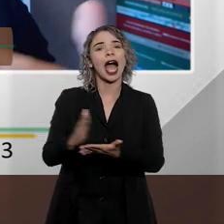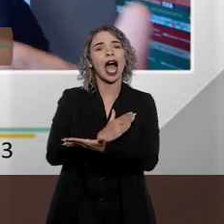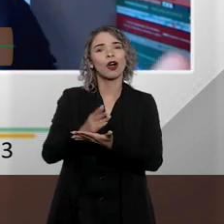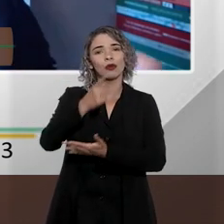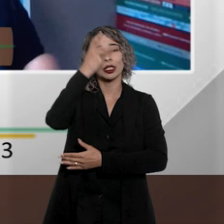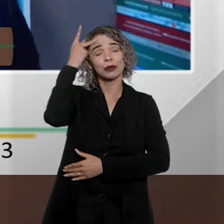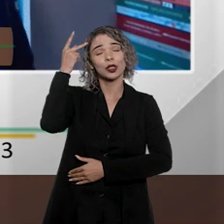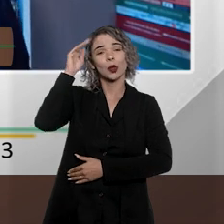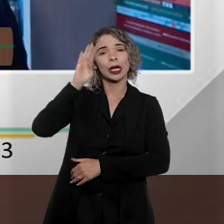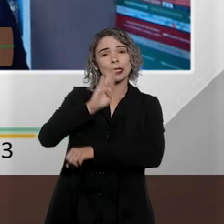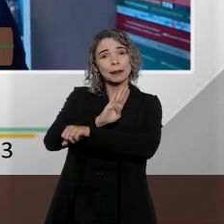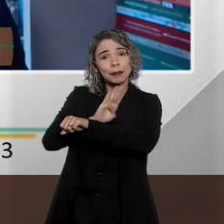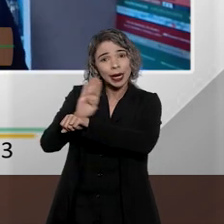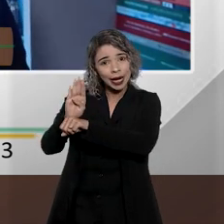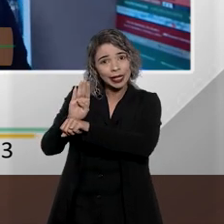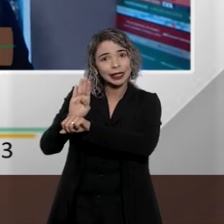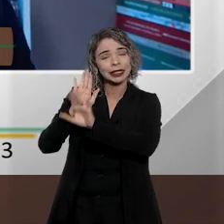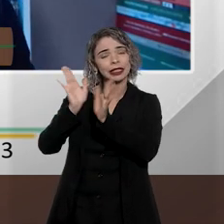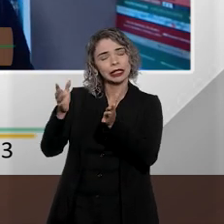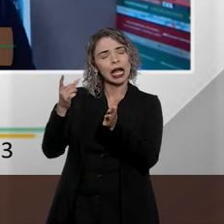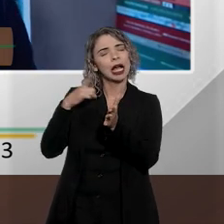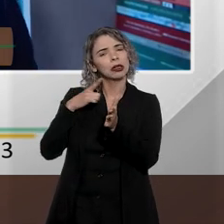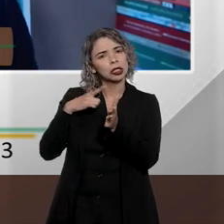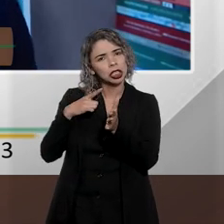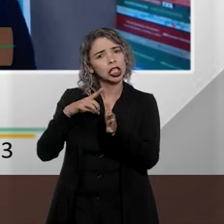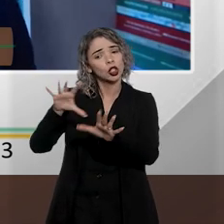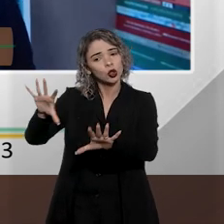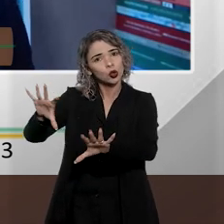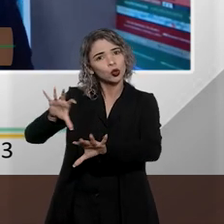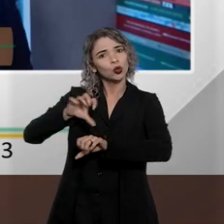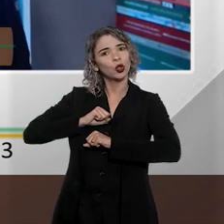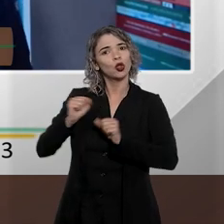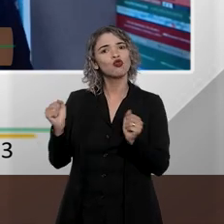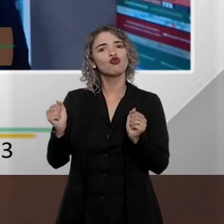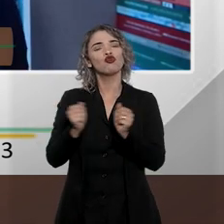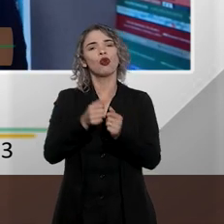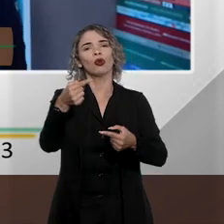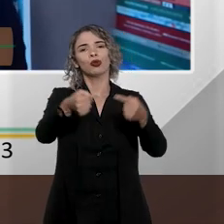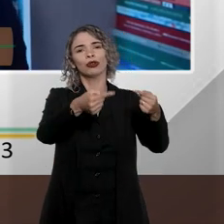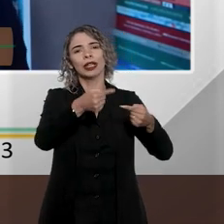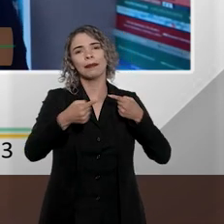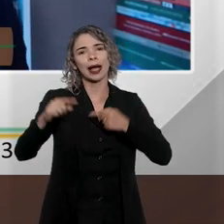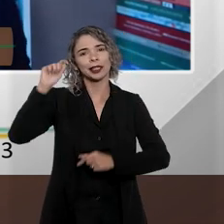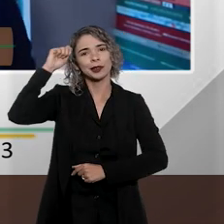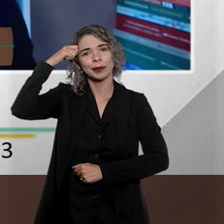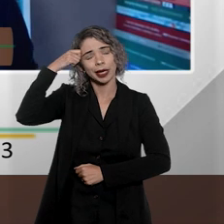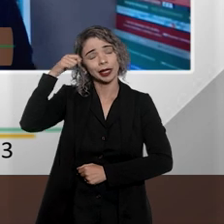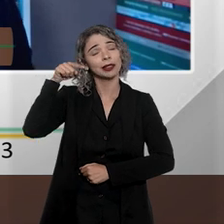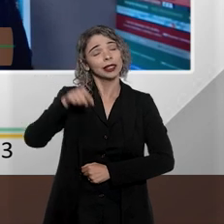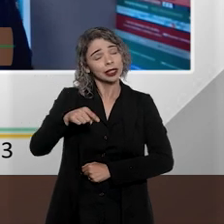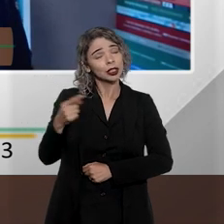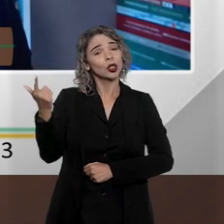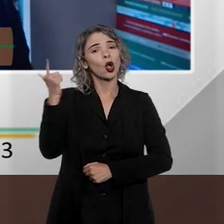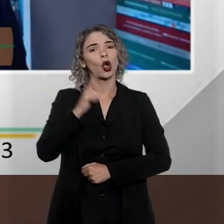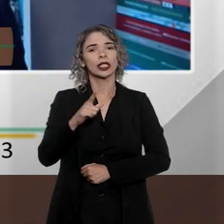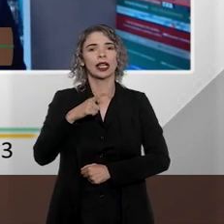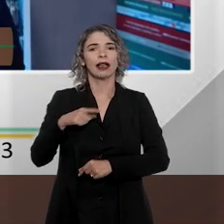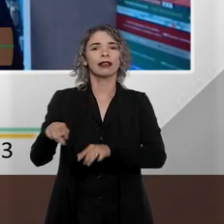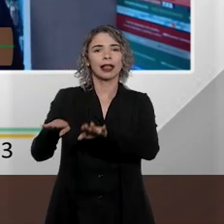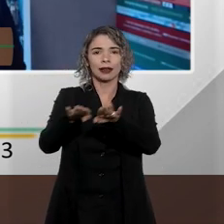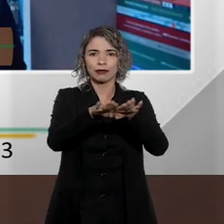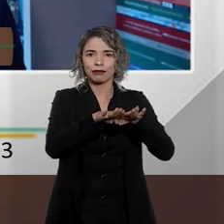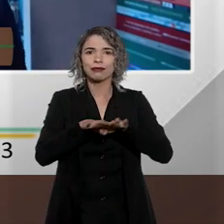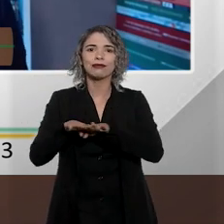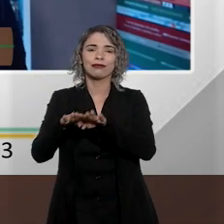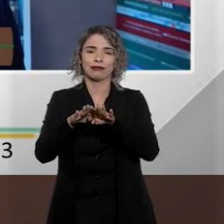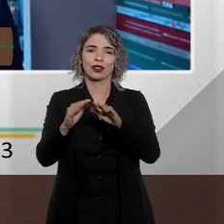pessoas brancas, que têm se tornado aliadas desse debate. E esse debate, portanto, ganha outro patamar, outro